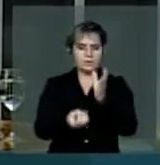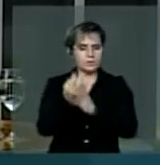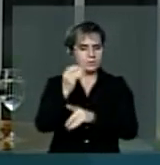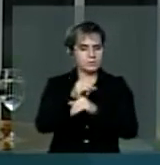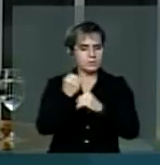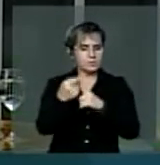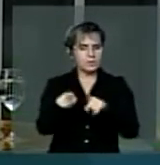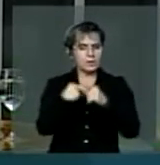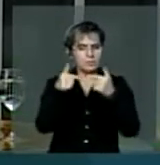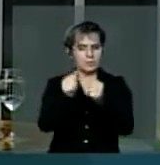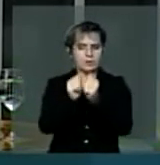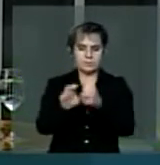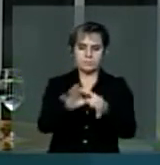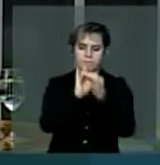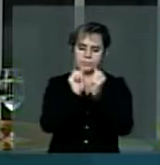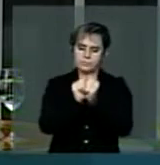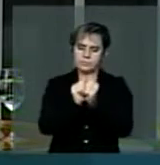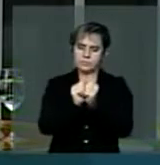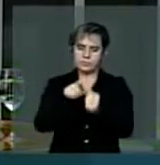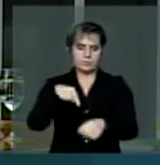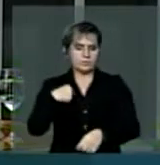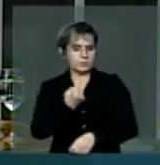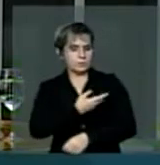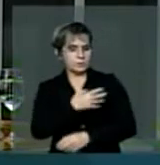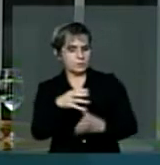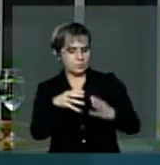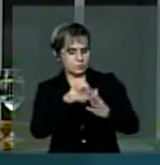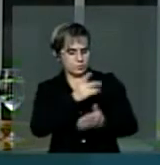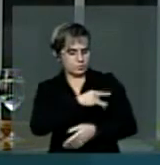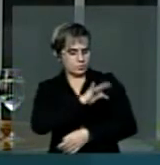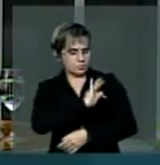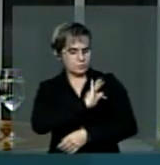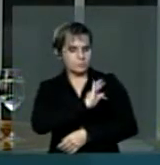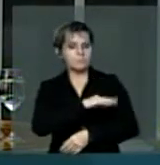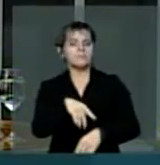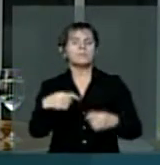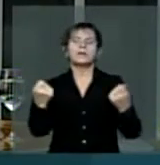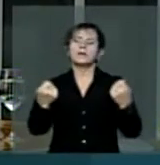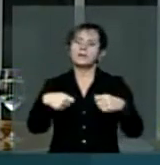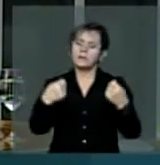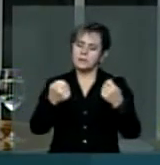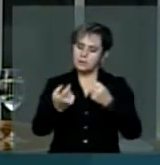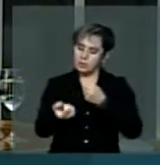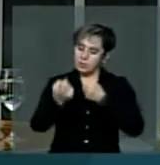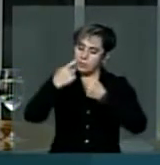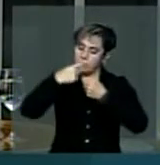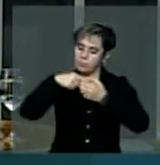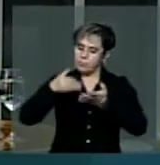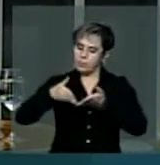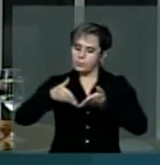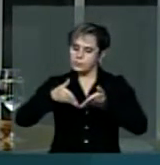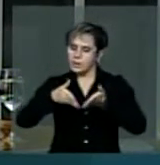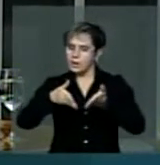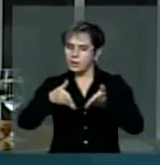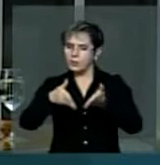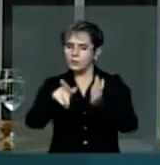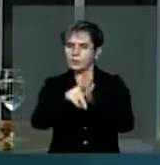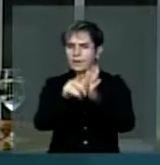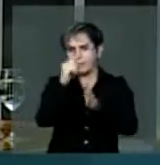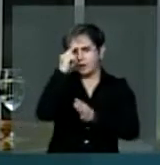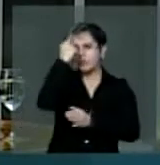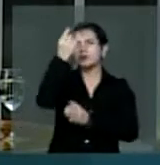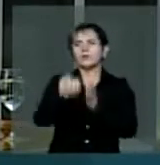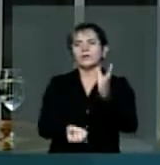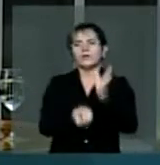suas lutas. O nosso partido necessita retomar o seu caminho de formulador de